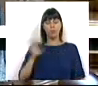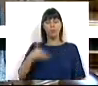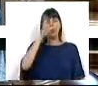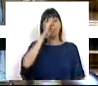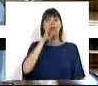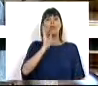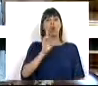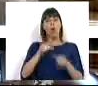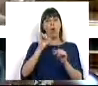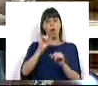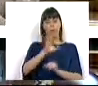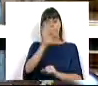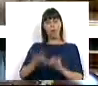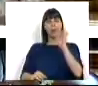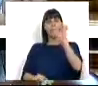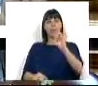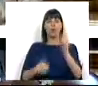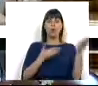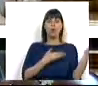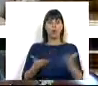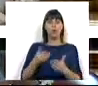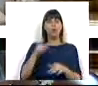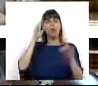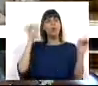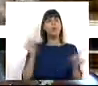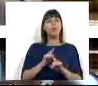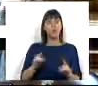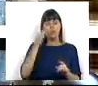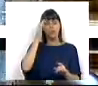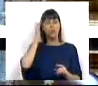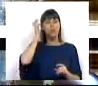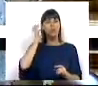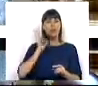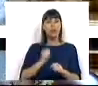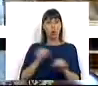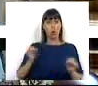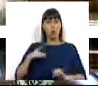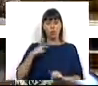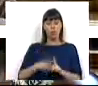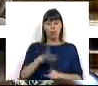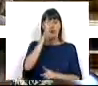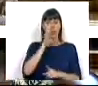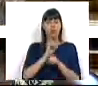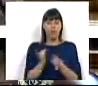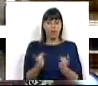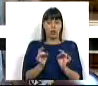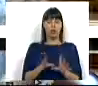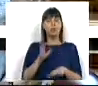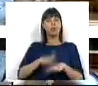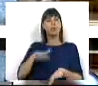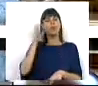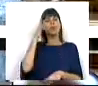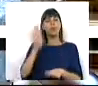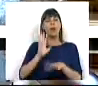Primeiro-Ministro já disse qual foi a sua cota parte. Convidou os professores, que não tinham emprego em Portugal e que o Governo estava a despedir, a